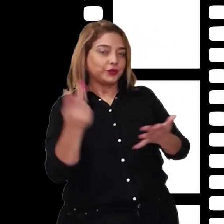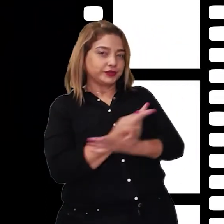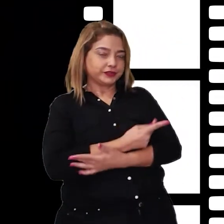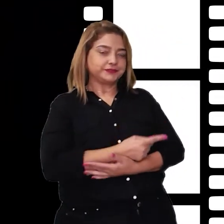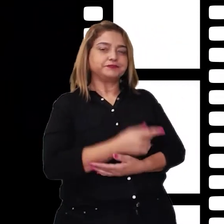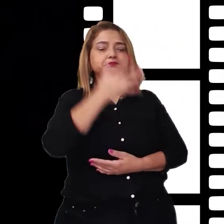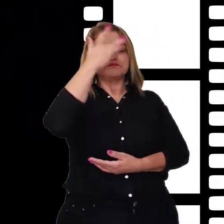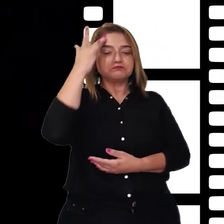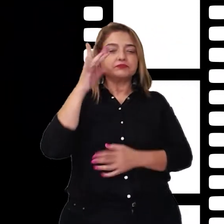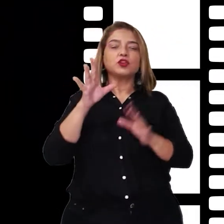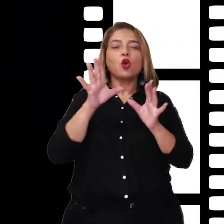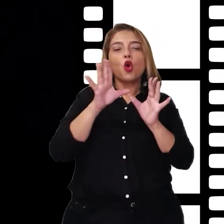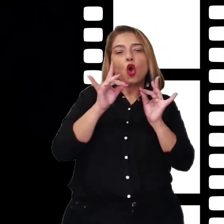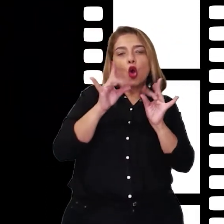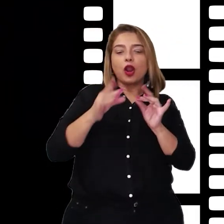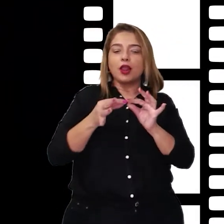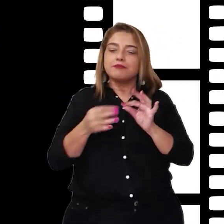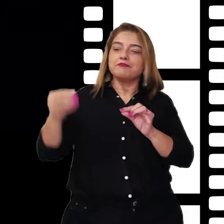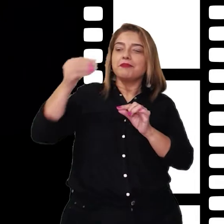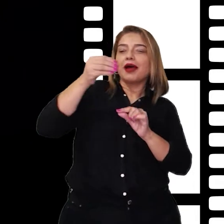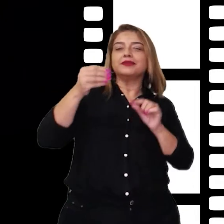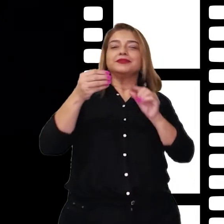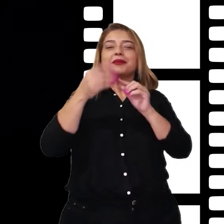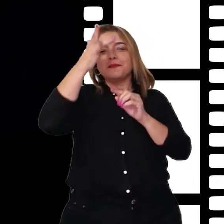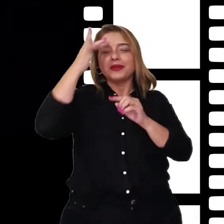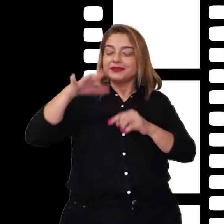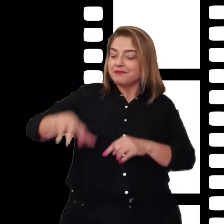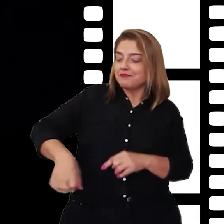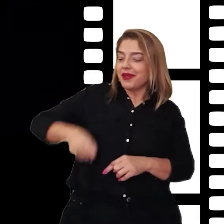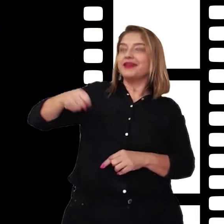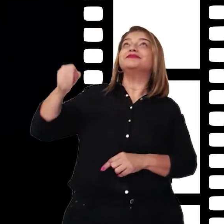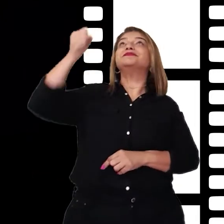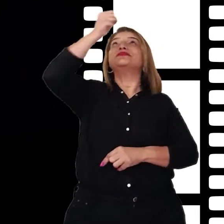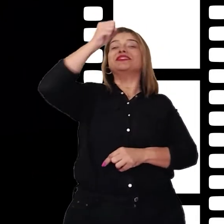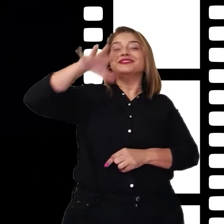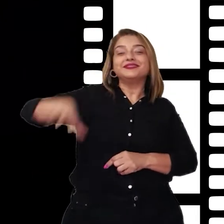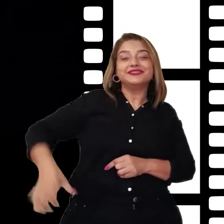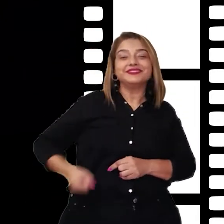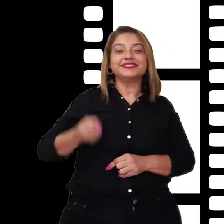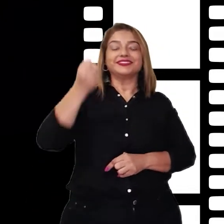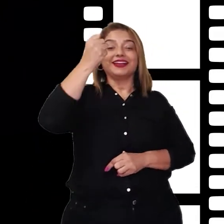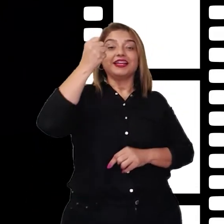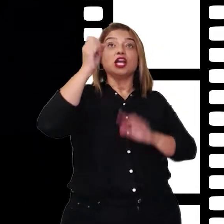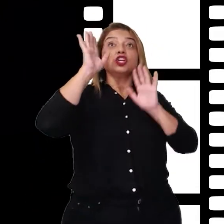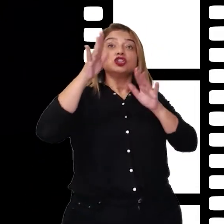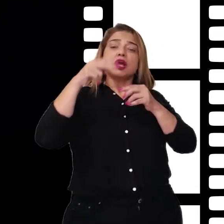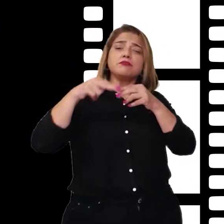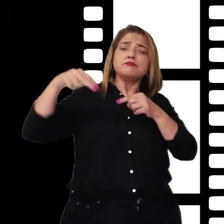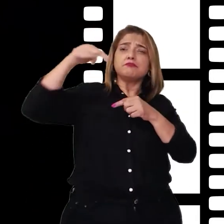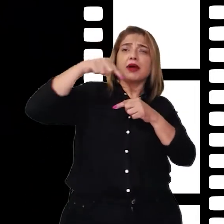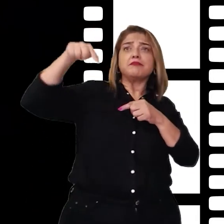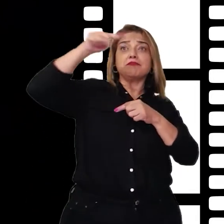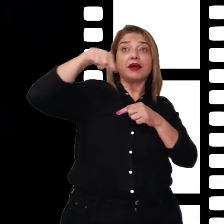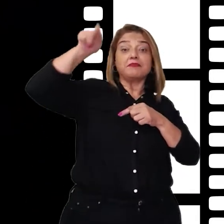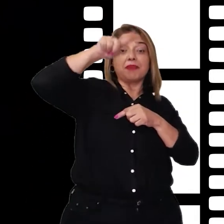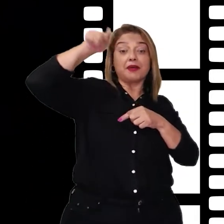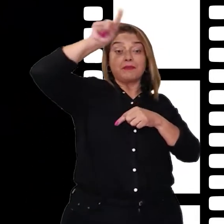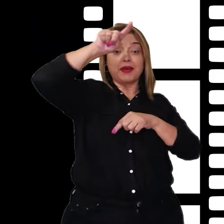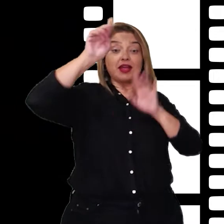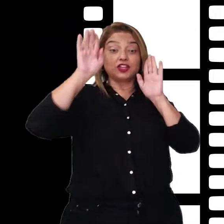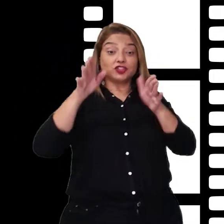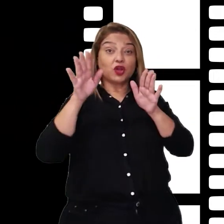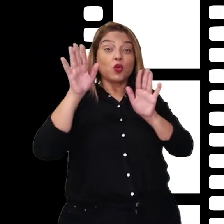pessoa foi passando seu tubo de cola, foi passando, foi passando, foi passando. E quando a lua, com muito cuidado, chegou lá em cima,